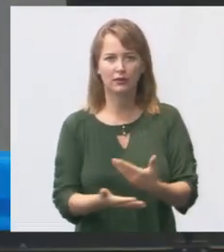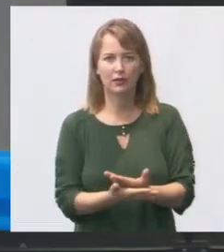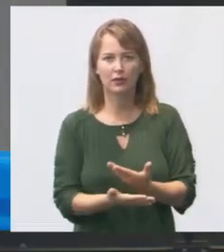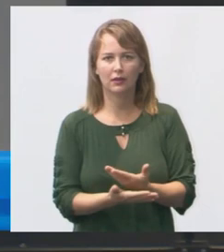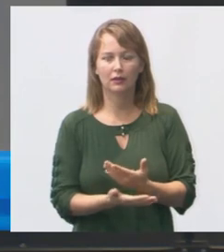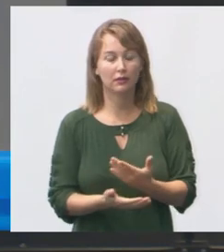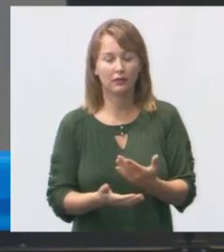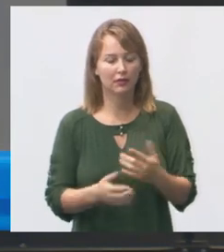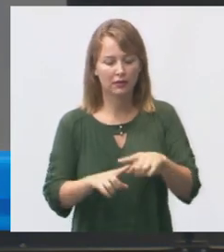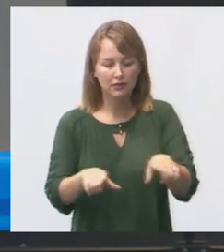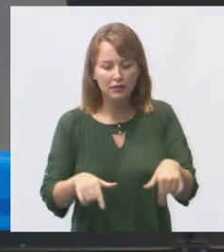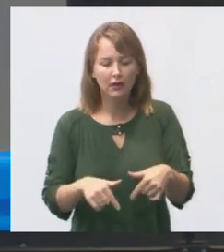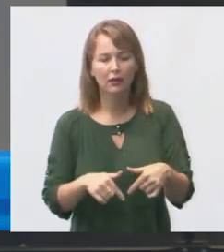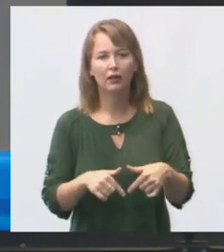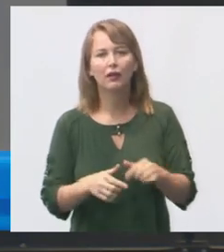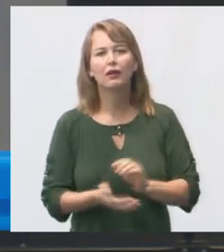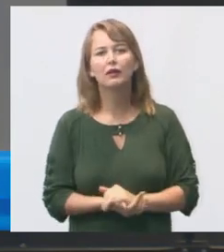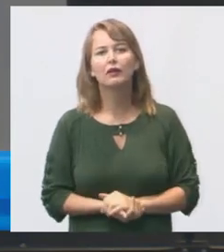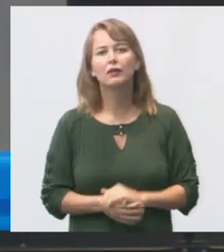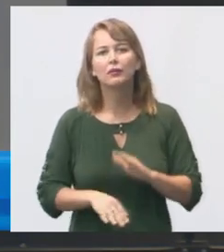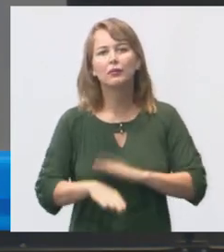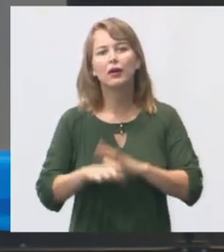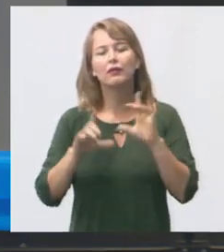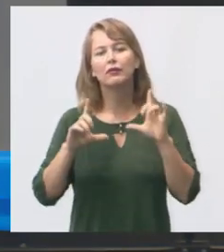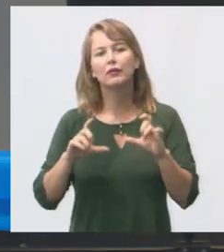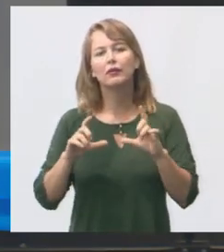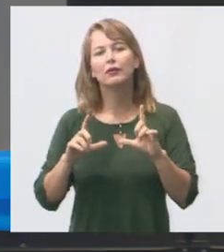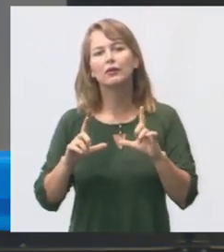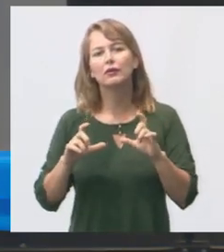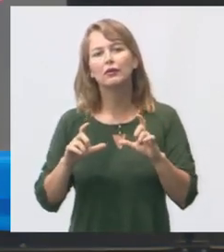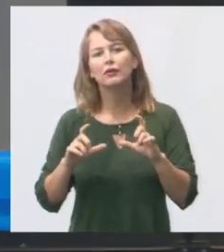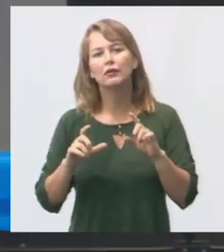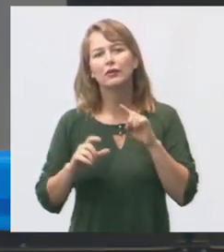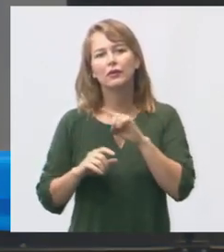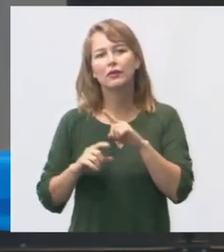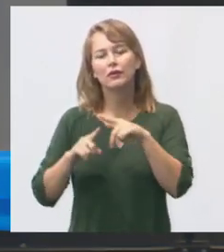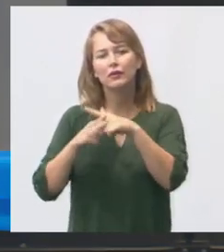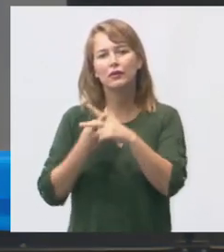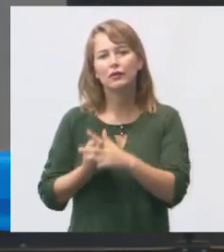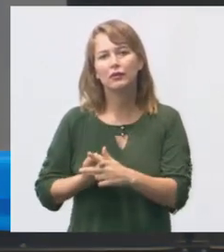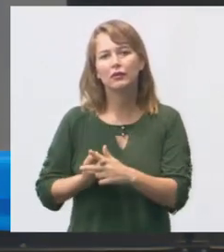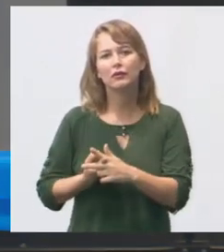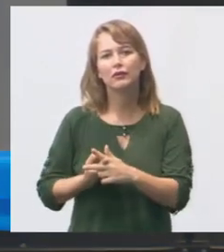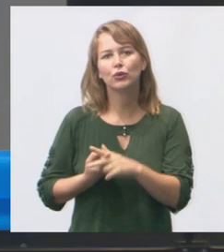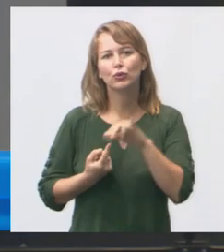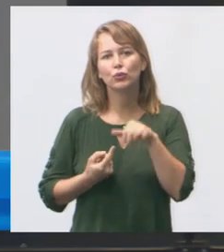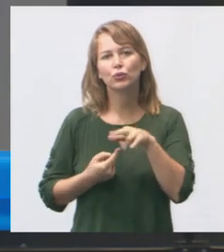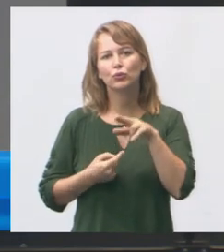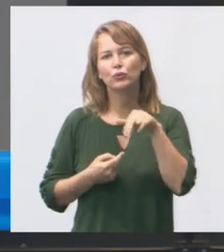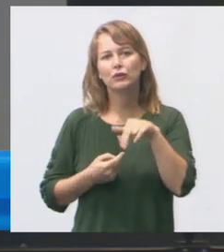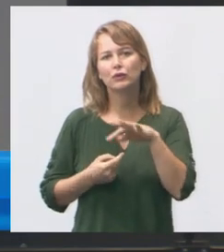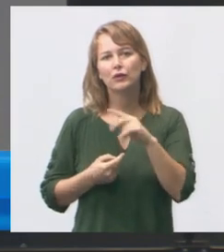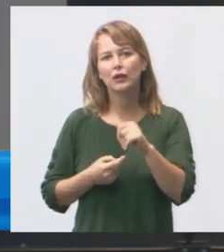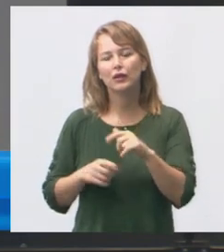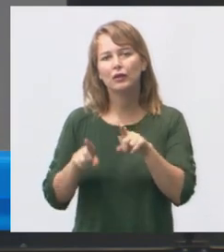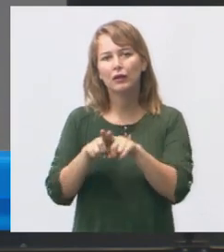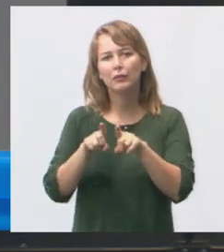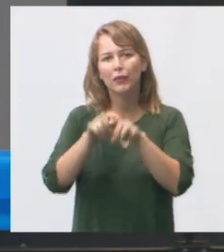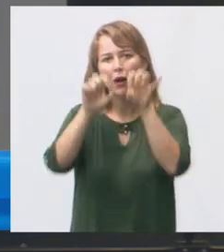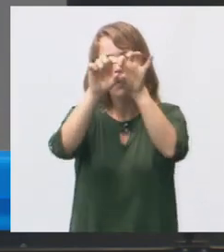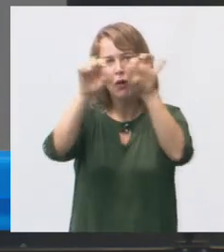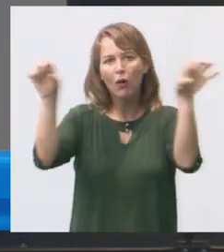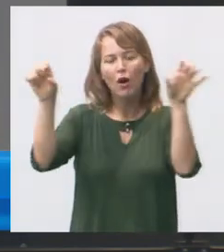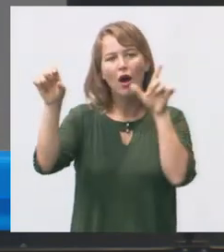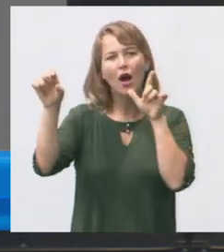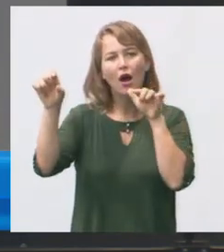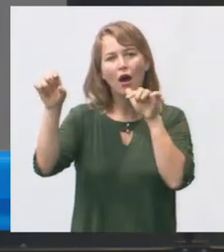mais fotos aqui a questão de tratamento de junta de hidratação reparo das canaletas para não